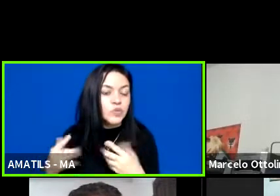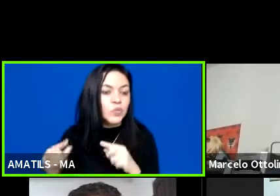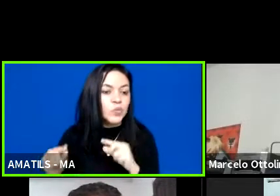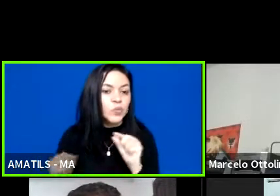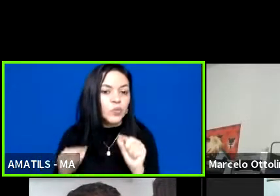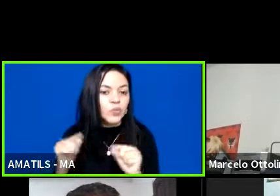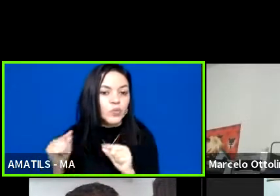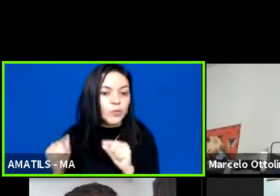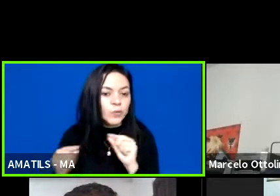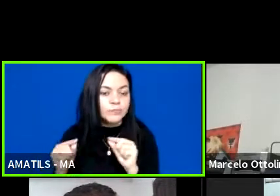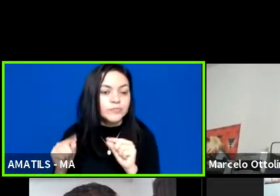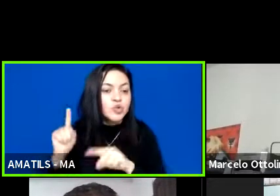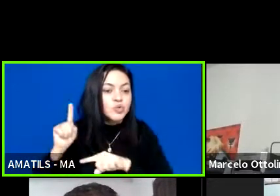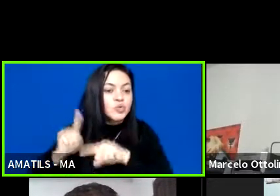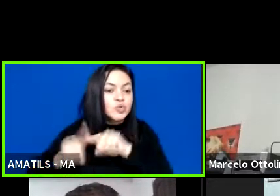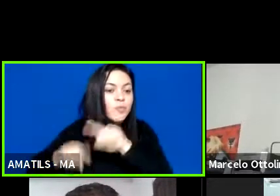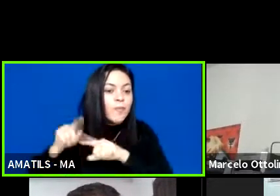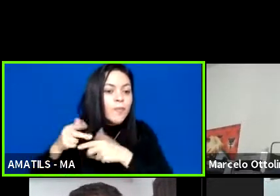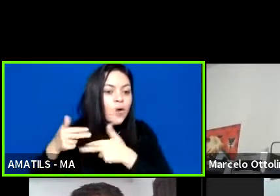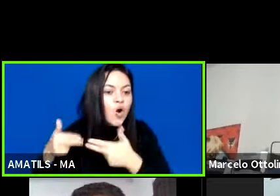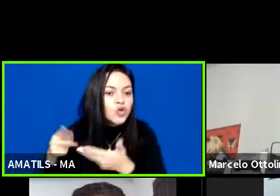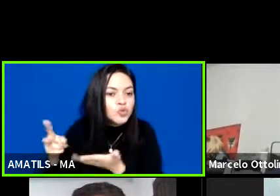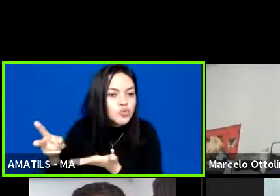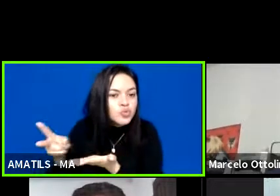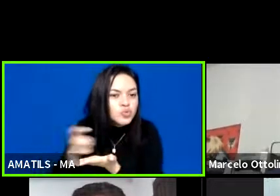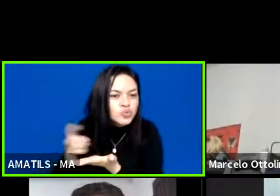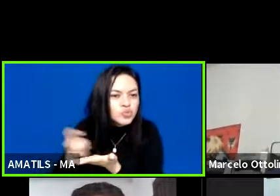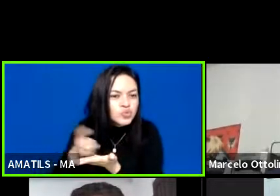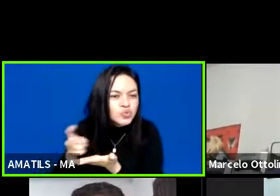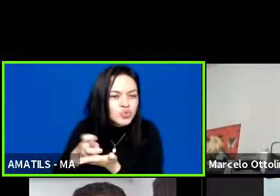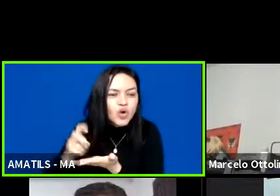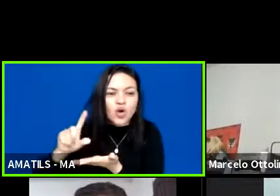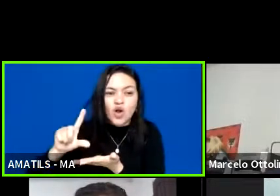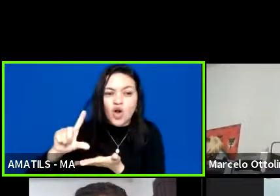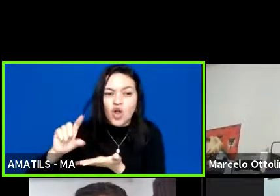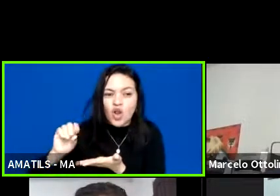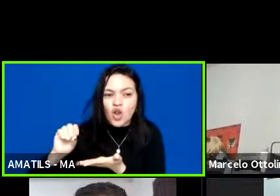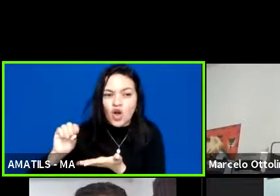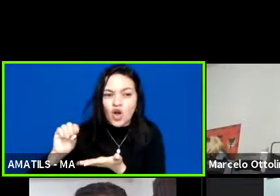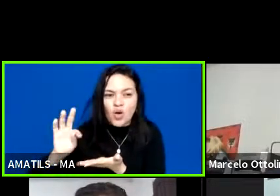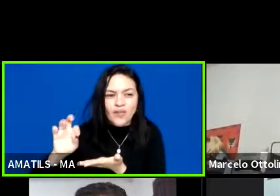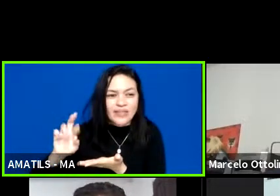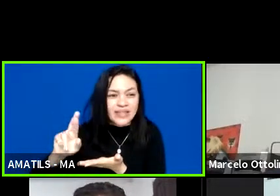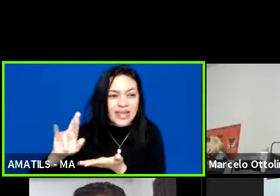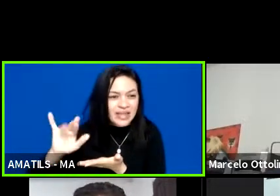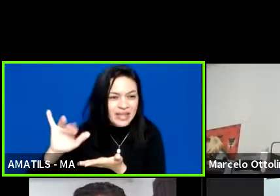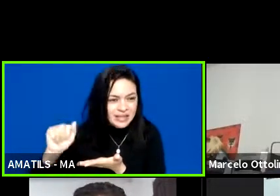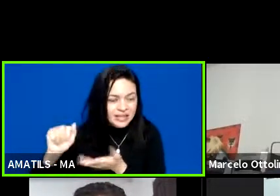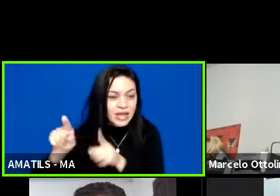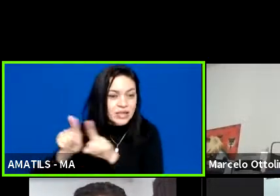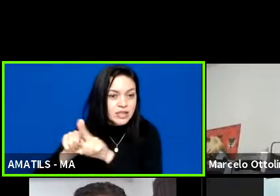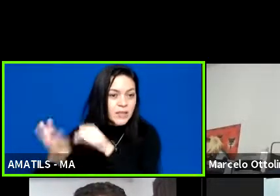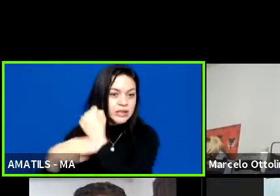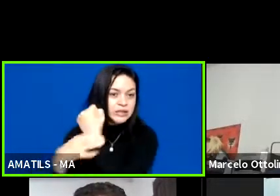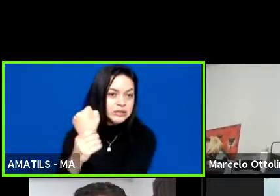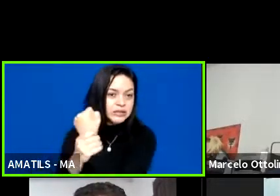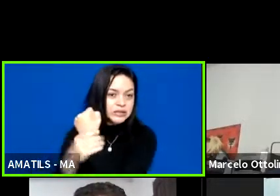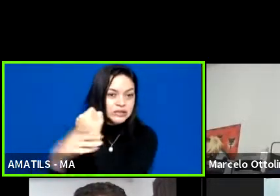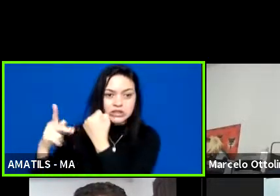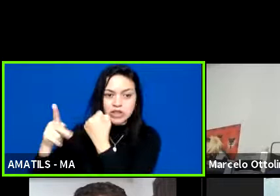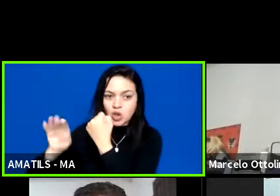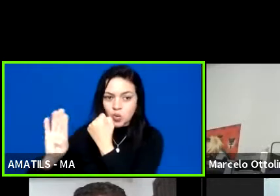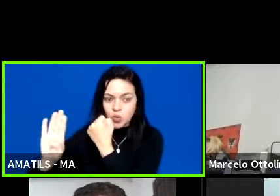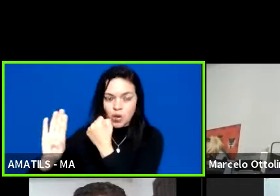dos produtos de arrecadação de loteria, mas também da segurança pública, recebe valores da